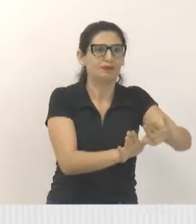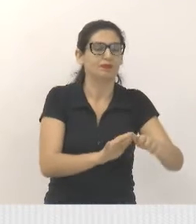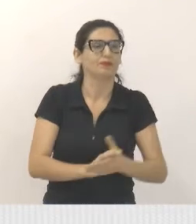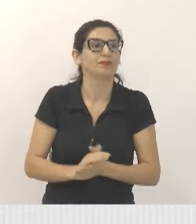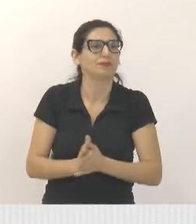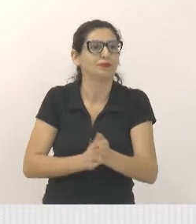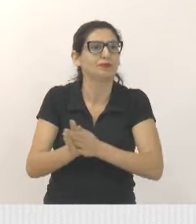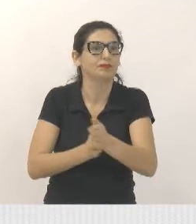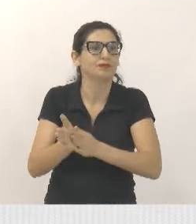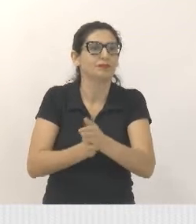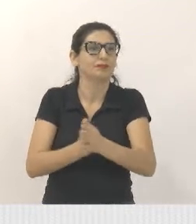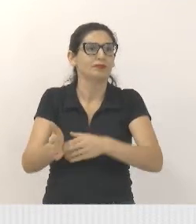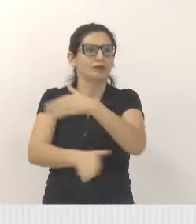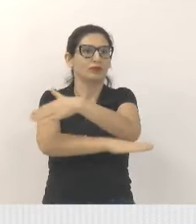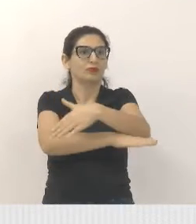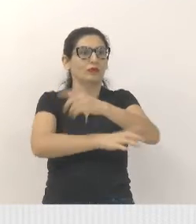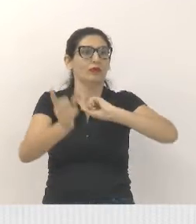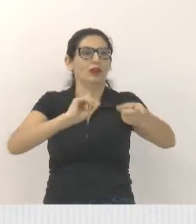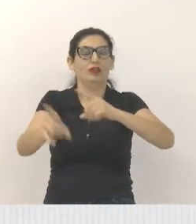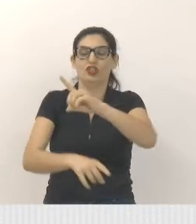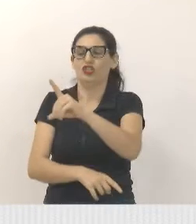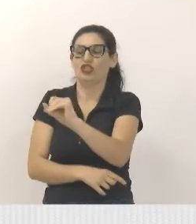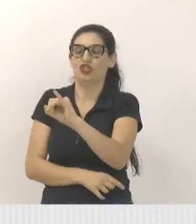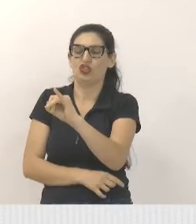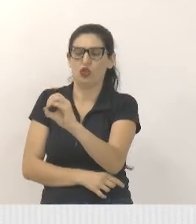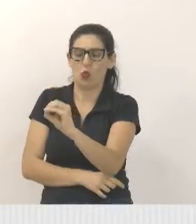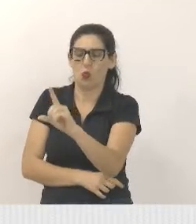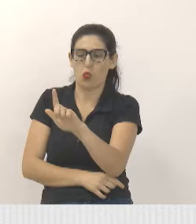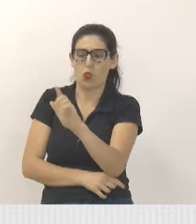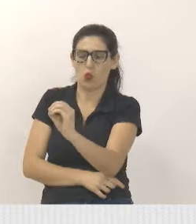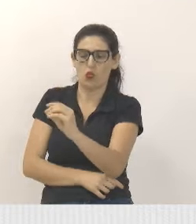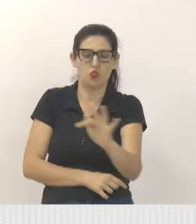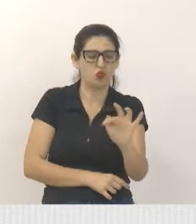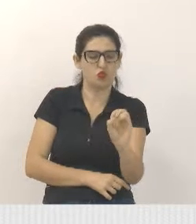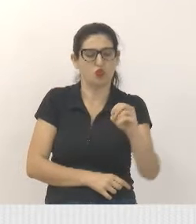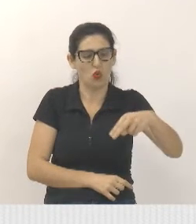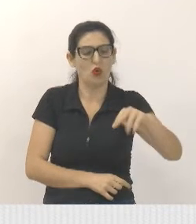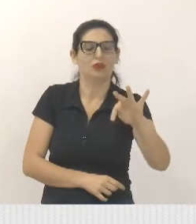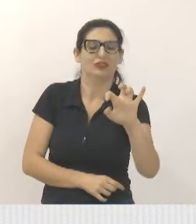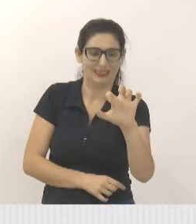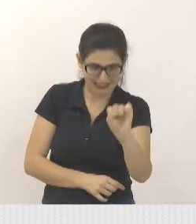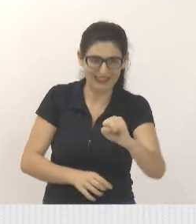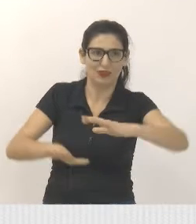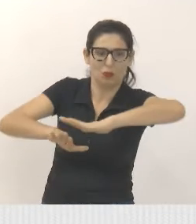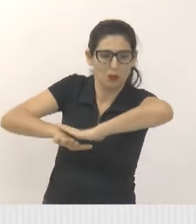a Diego Fontes que asfaltaram, a Abner, a Derbal, próximo.